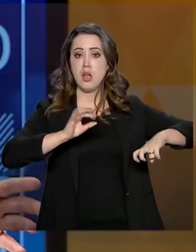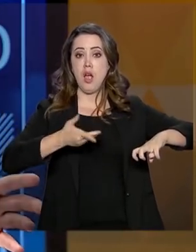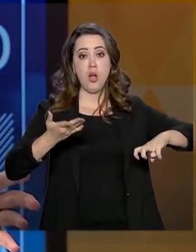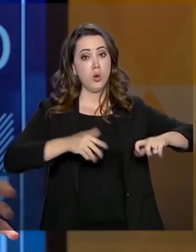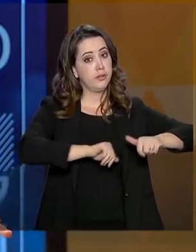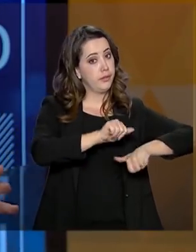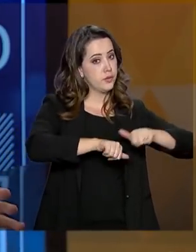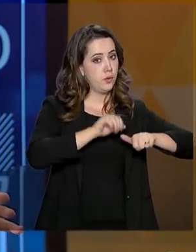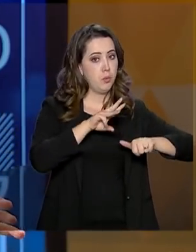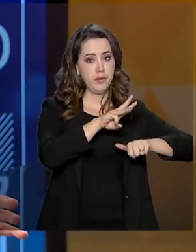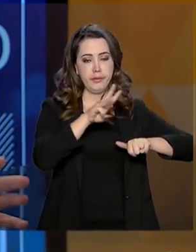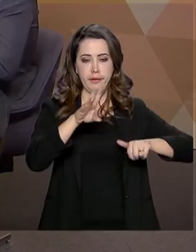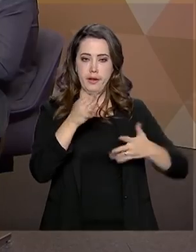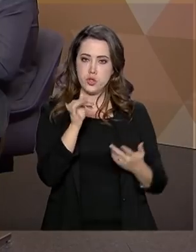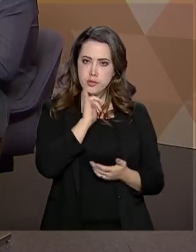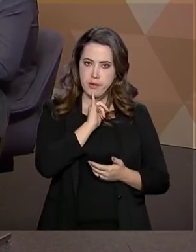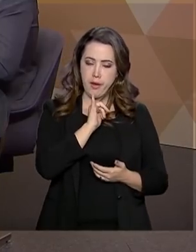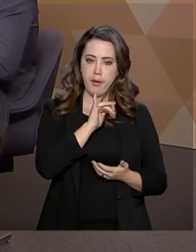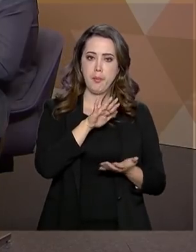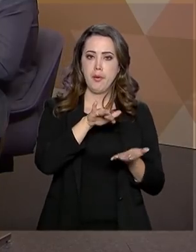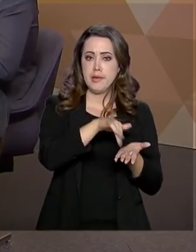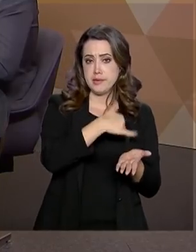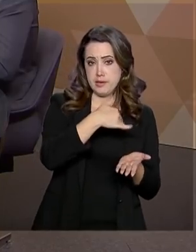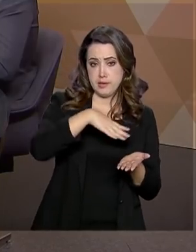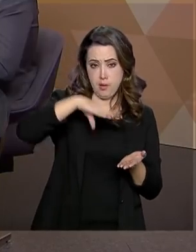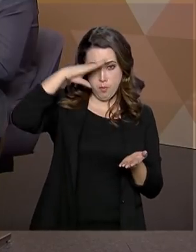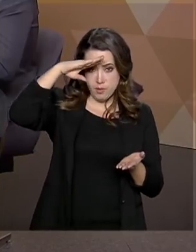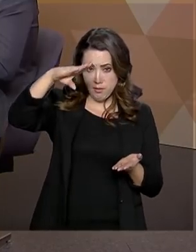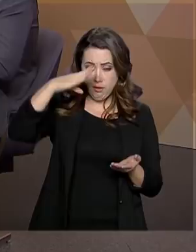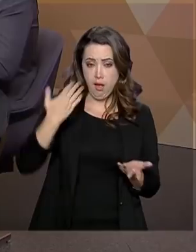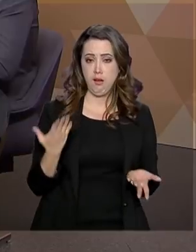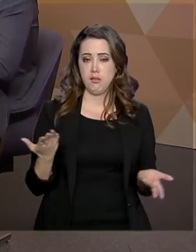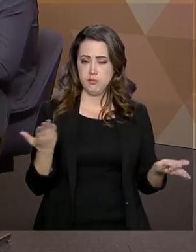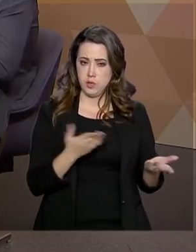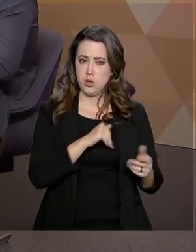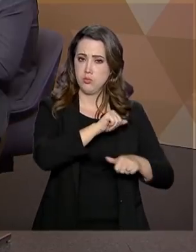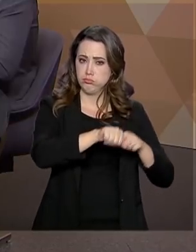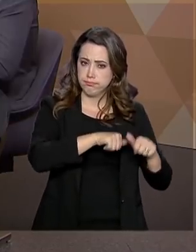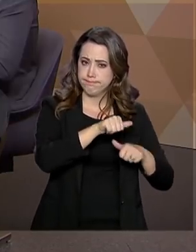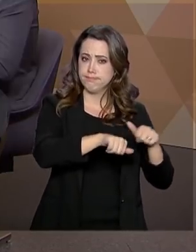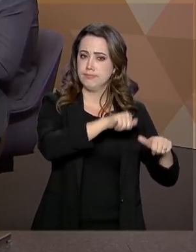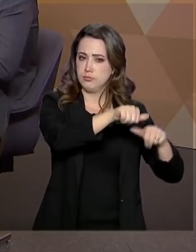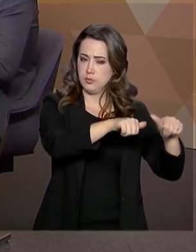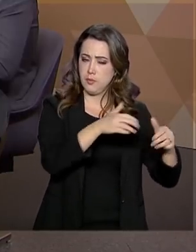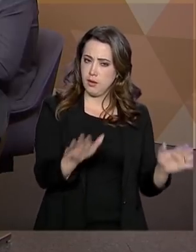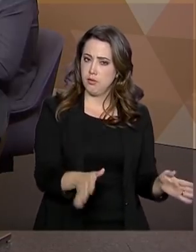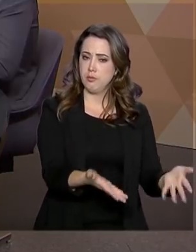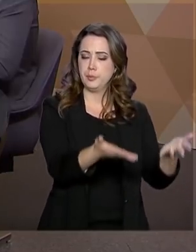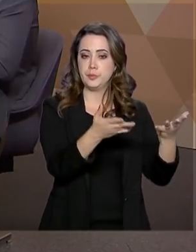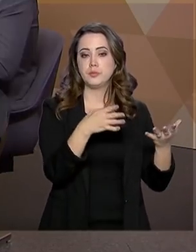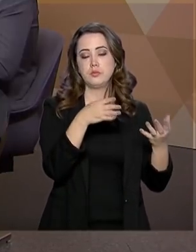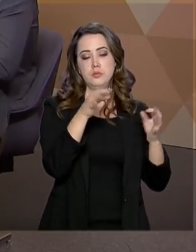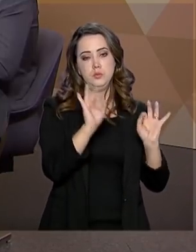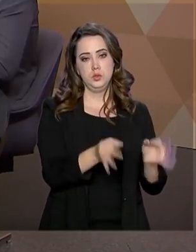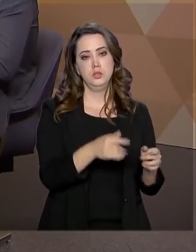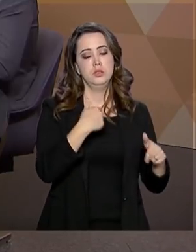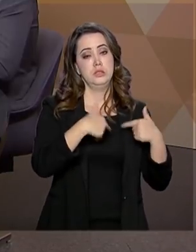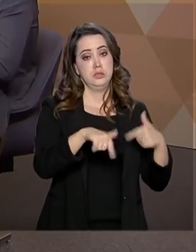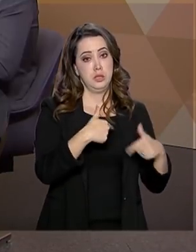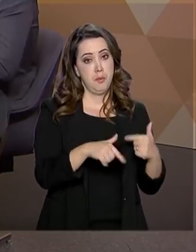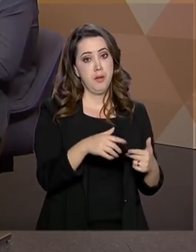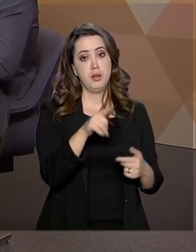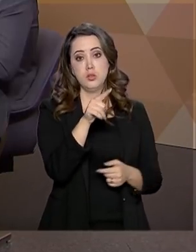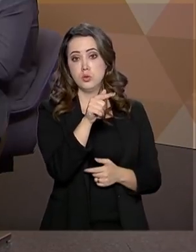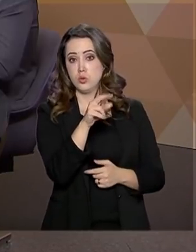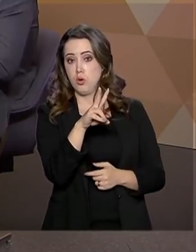seja, essa economia, de uma certa forma, já vem ocorrendo, vai ser intensificada com a colocação em prática, o funcionamento do